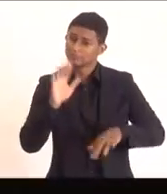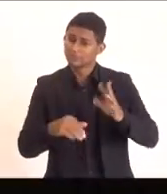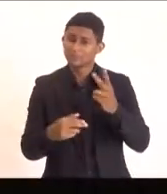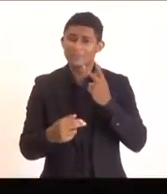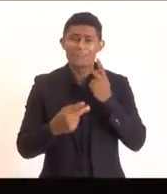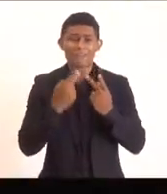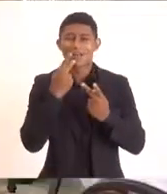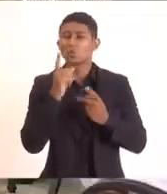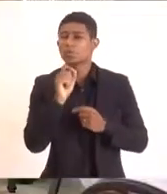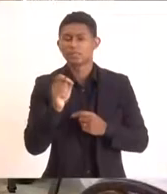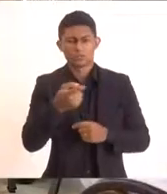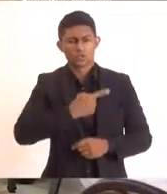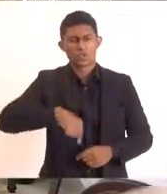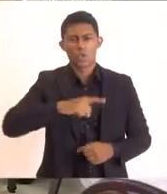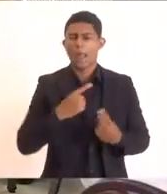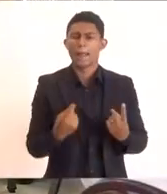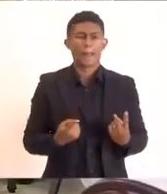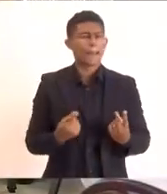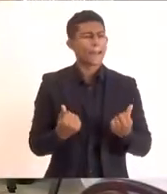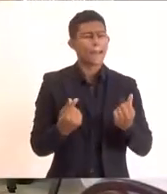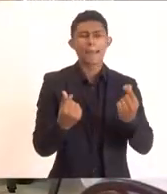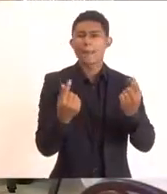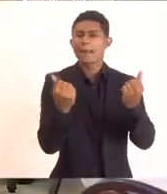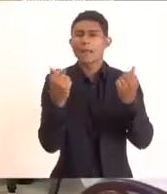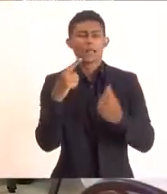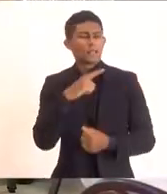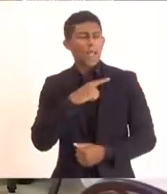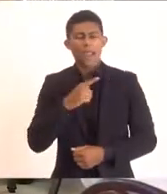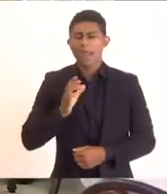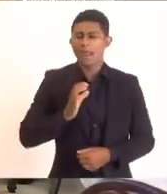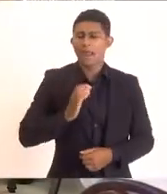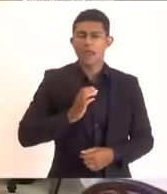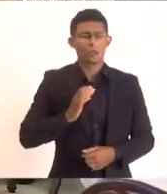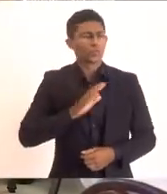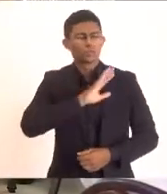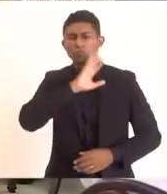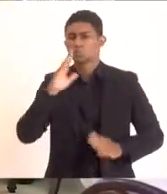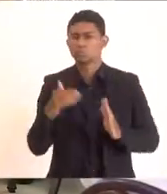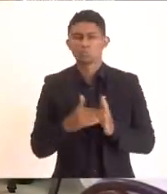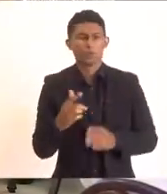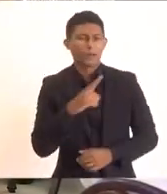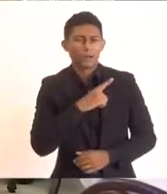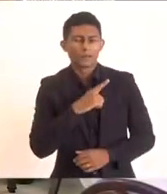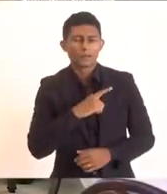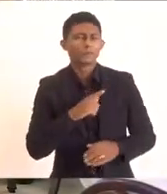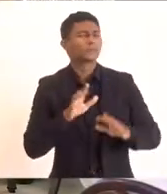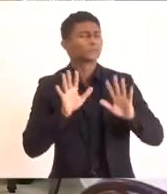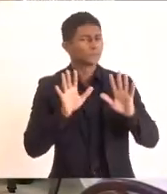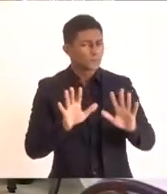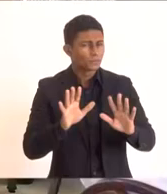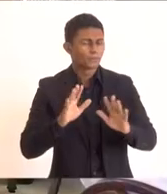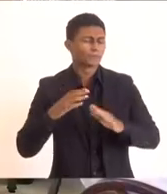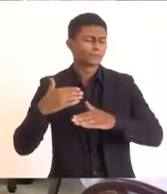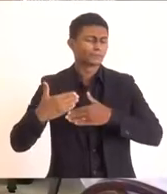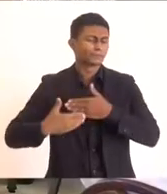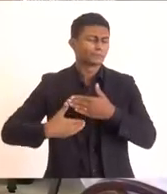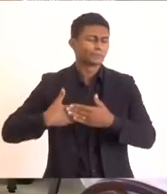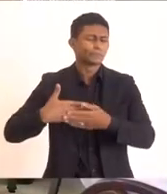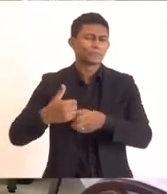grande riqueza natural, temos tudo. tudo, tudo, mas, ao longo dos anos,